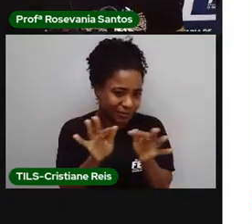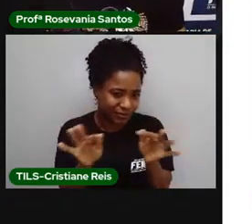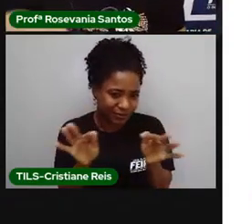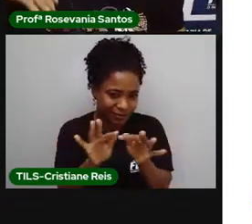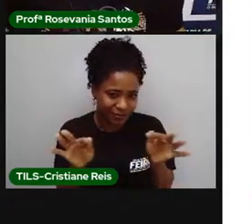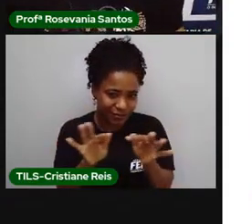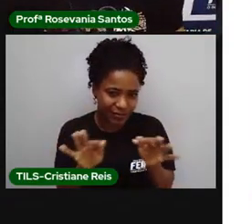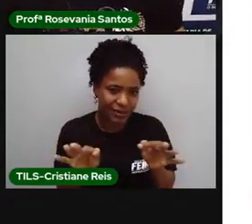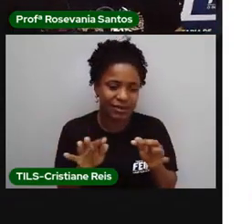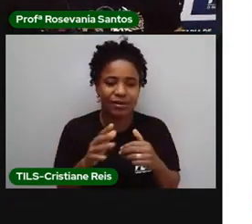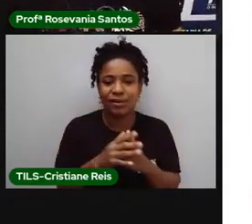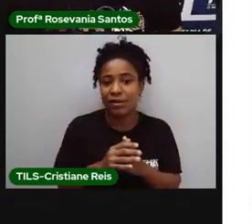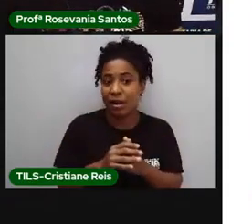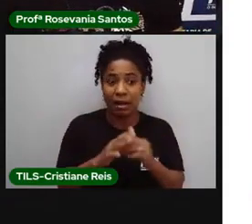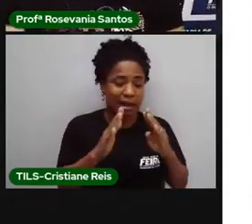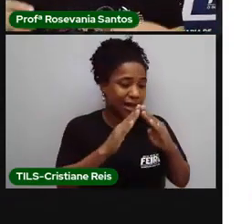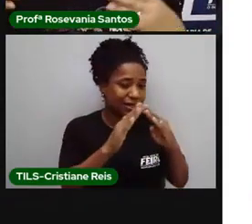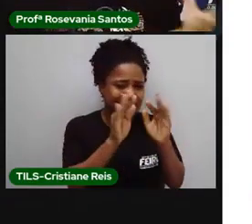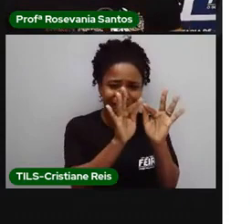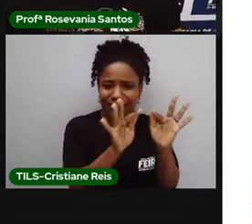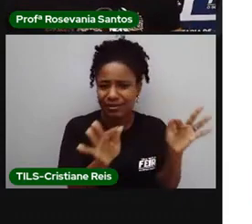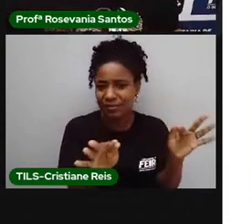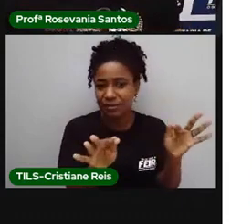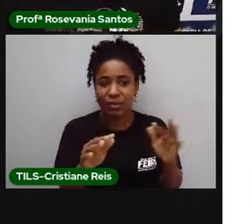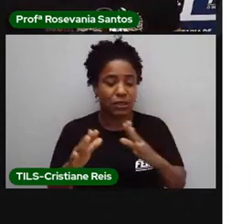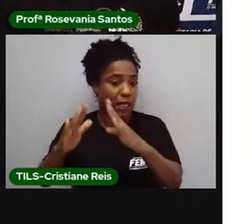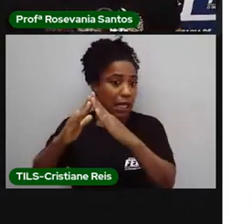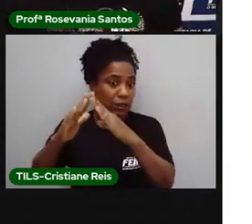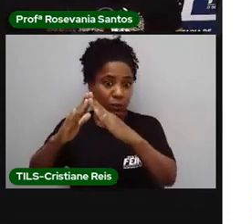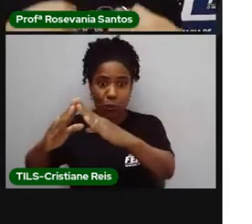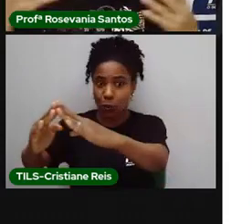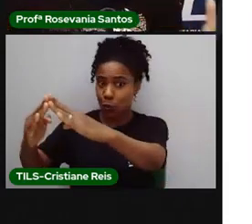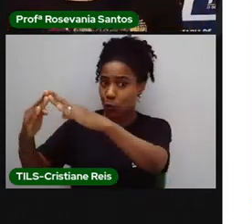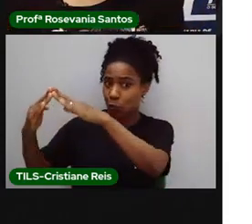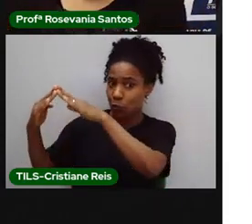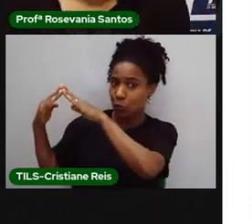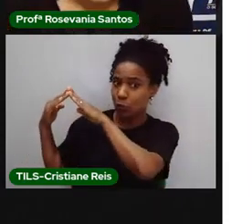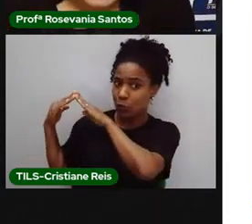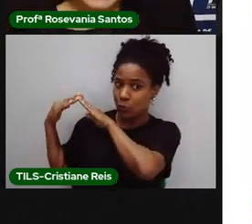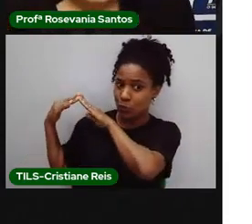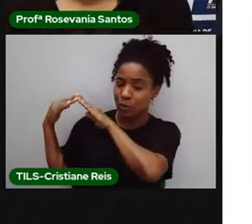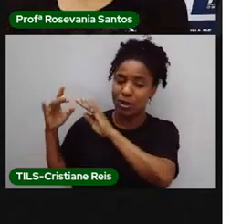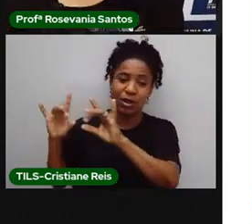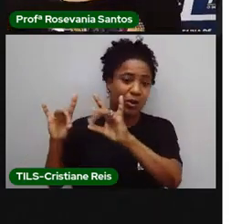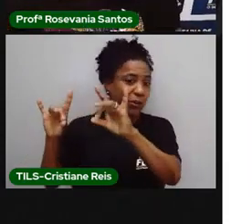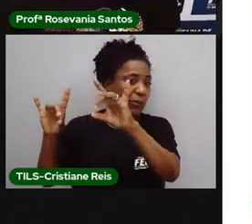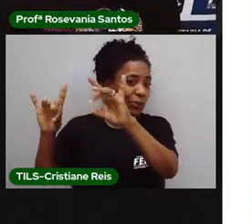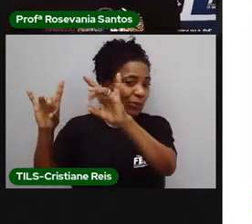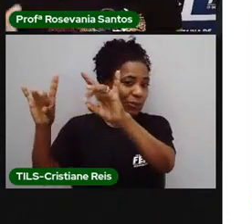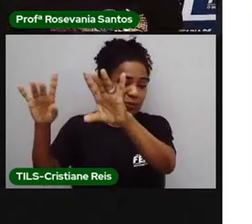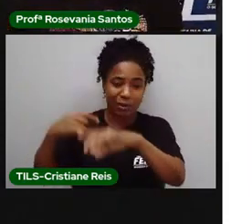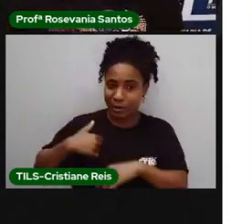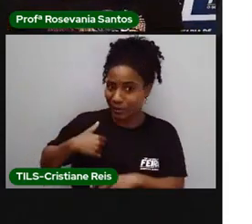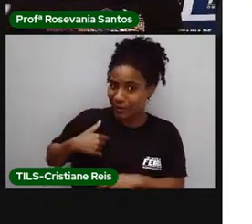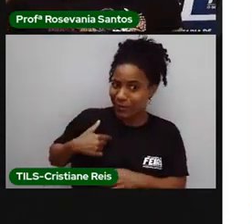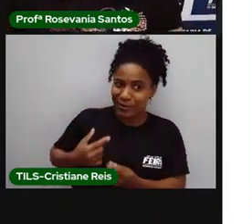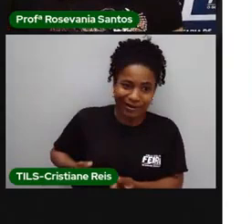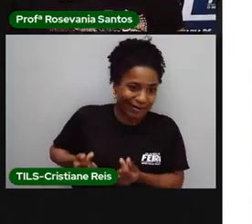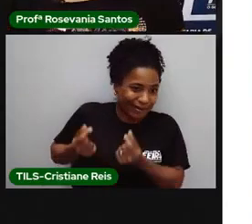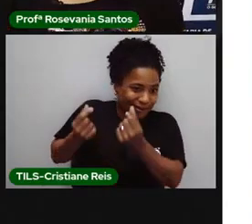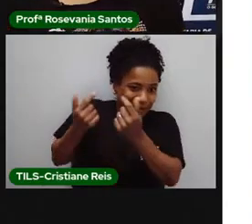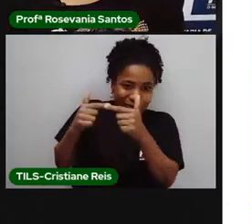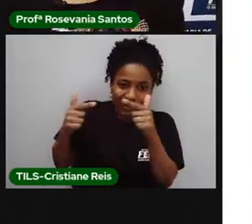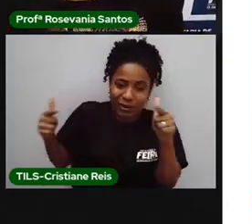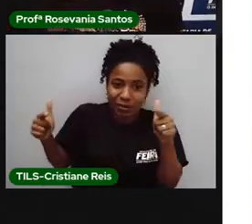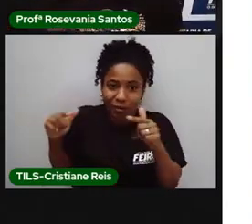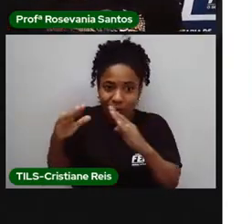até mansões que têm uma série de cômodos, que, pra mim, que não sou rica, não sei nem a utilidade daquilo, mas